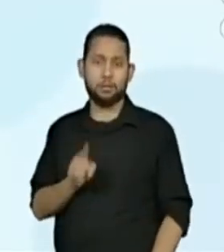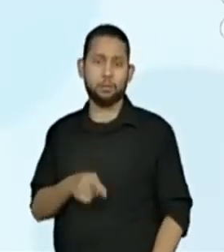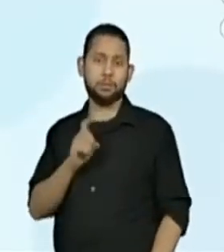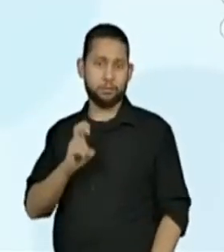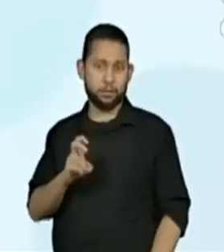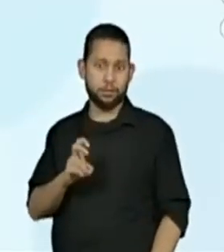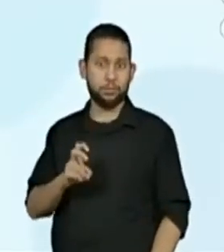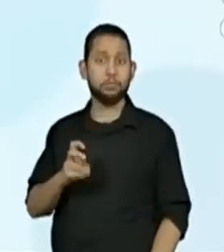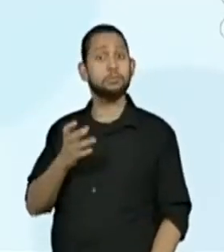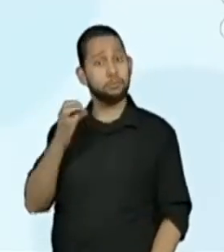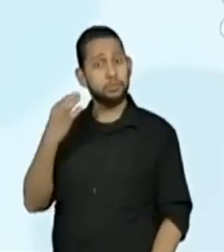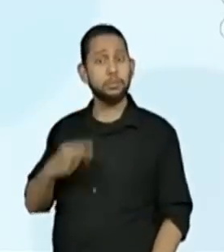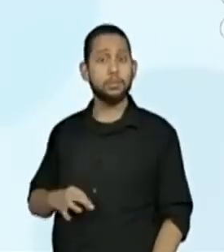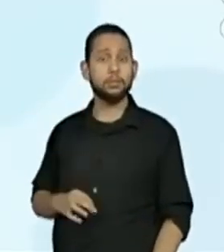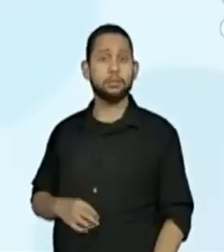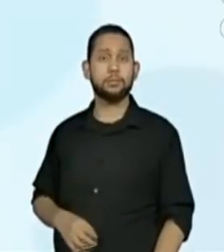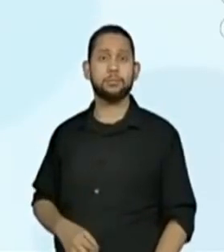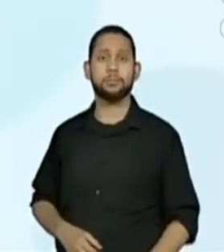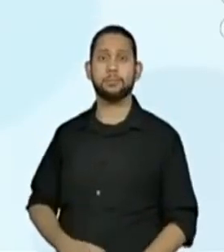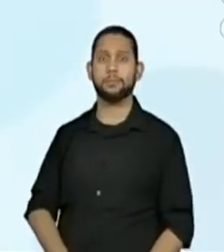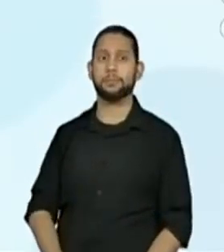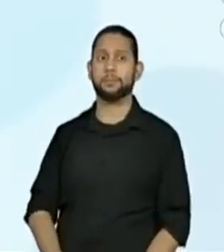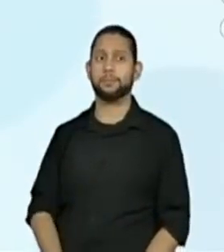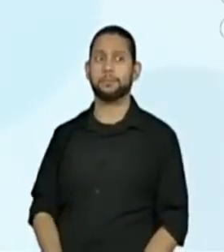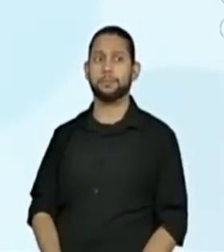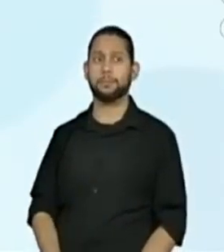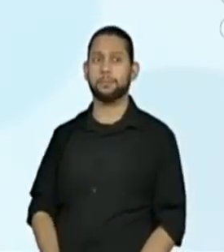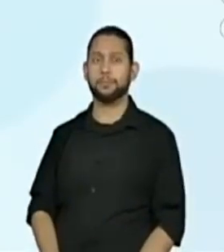Porque considerou...